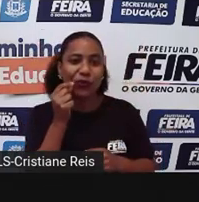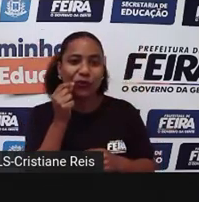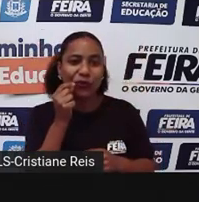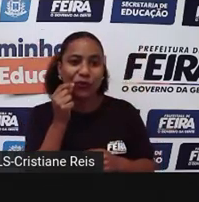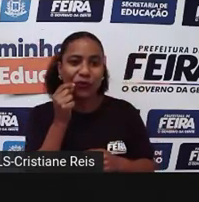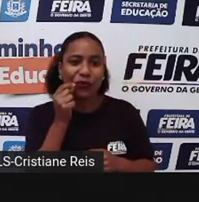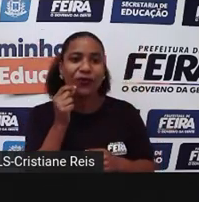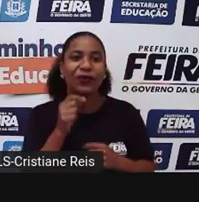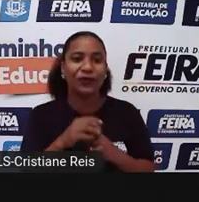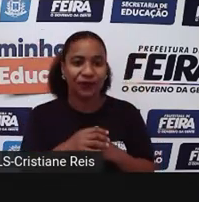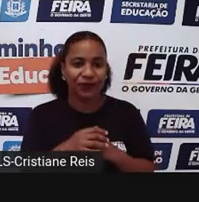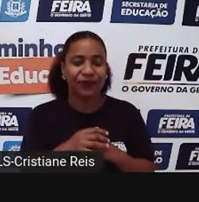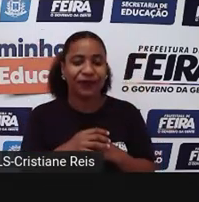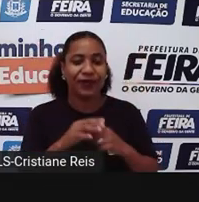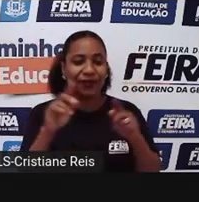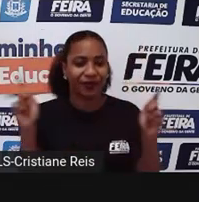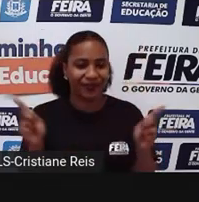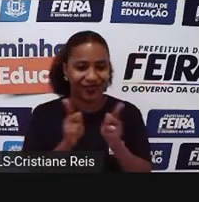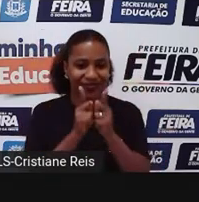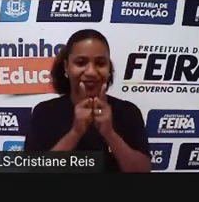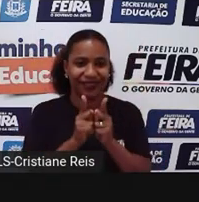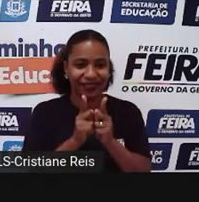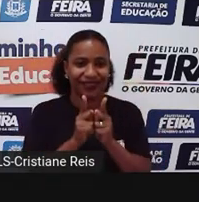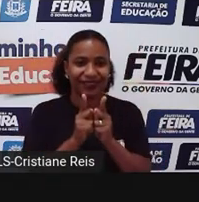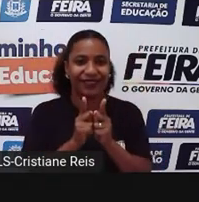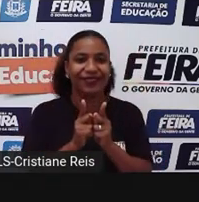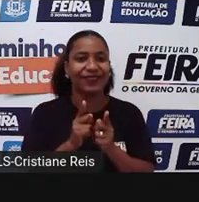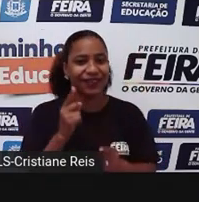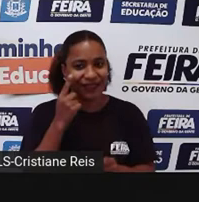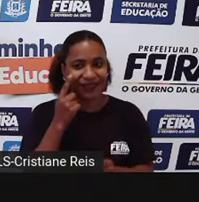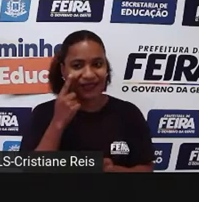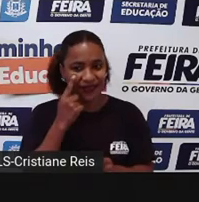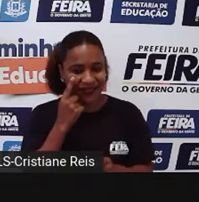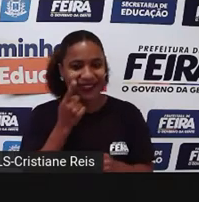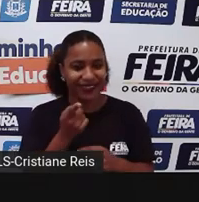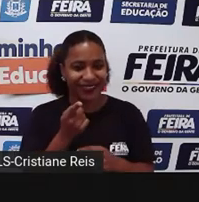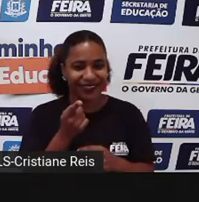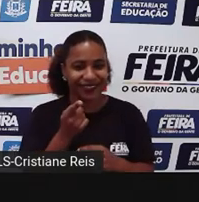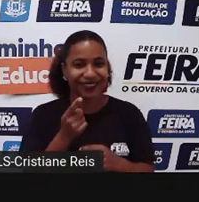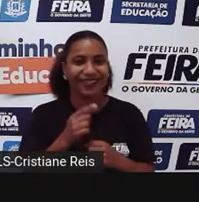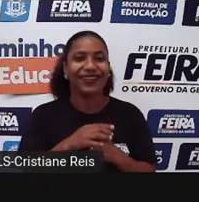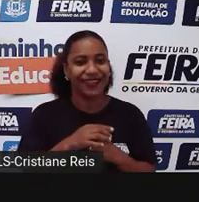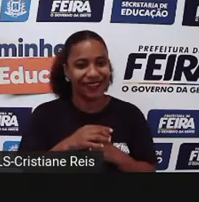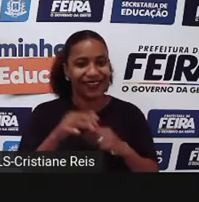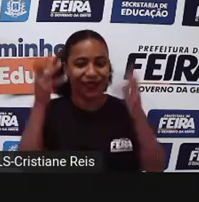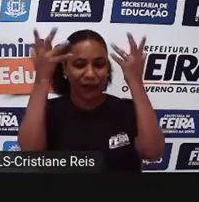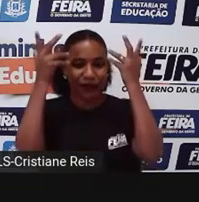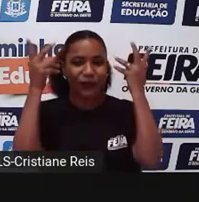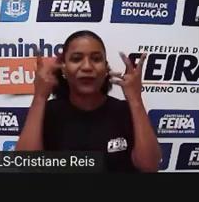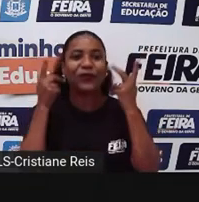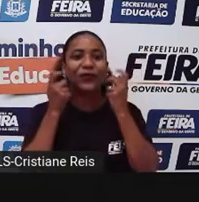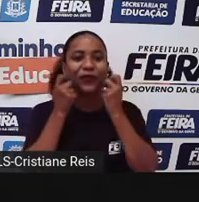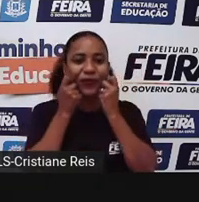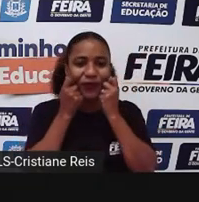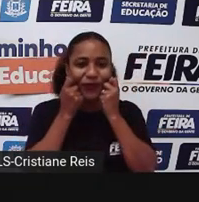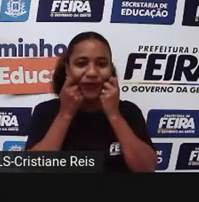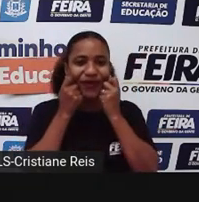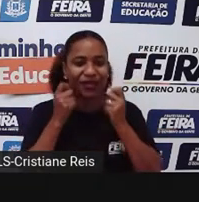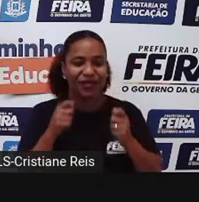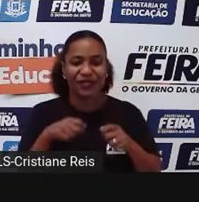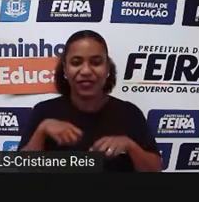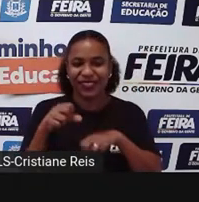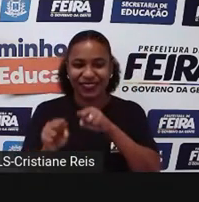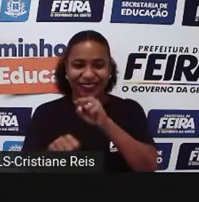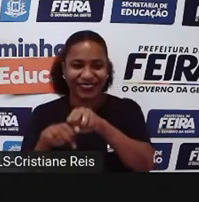Só abreviando a história, conta a história que o Ratinho estava no meio do caminho, o Leão esfomeado queria devorá-lo. E ele, para se salvar, não, eu posso ajudar você.